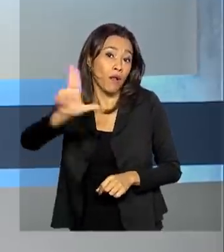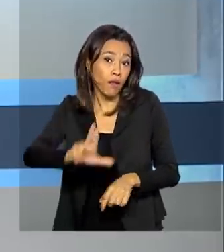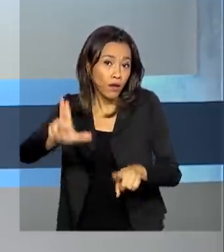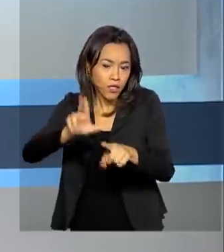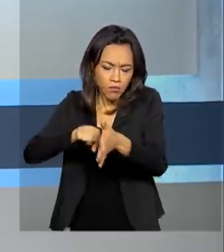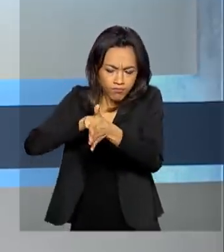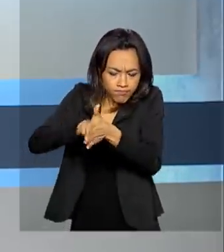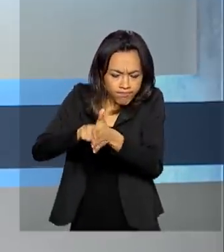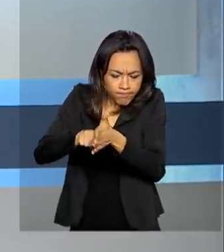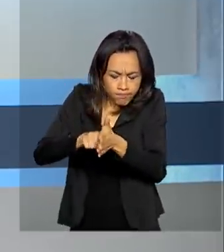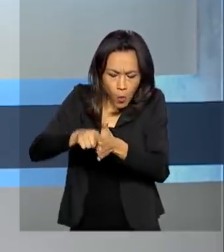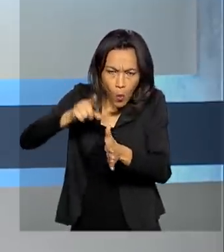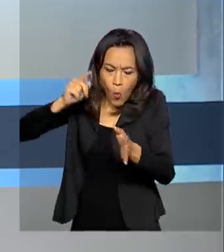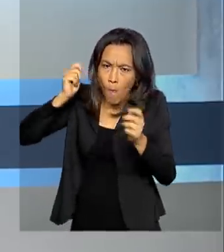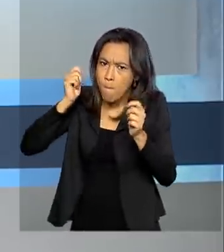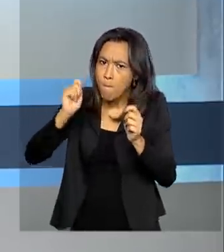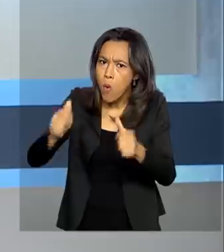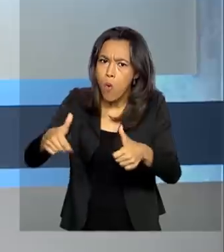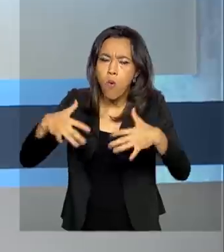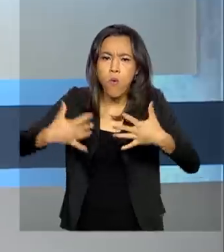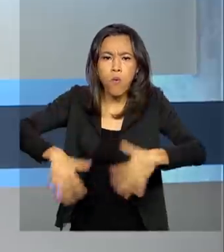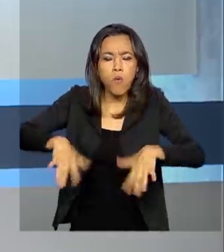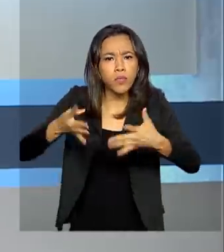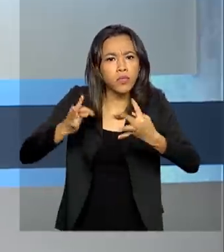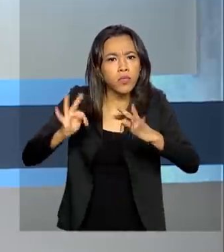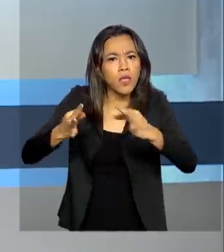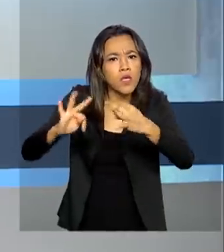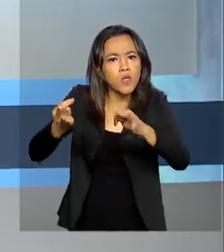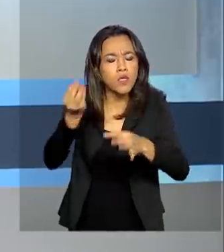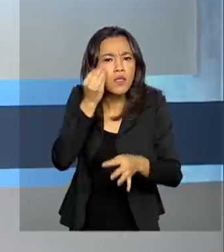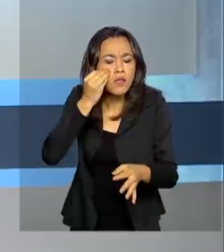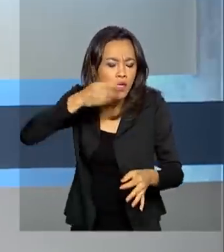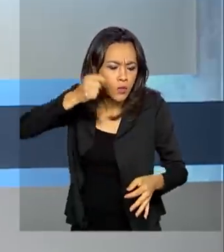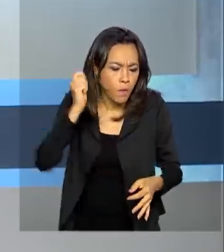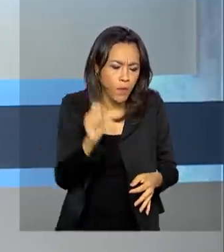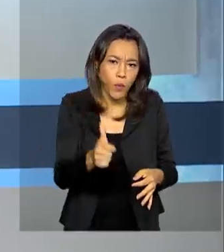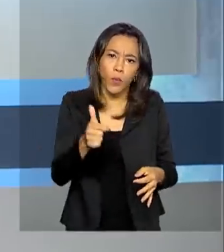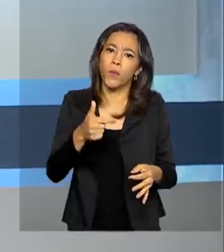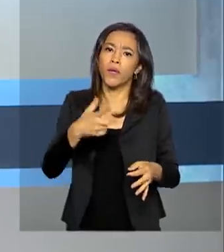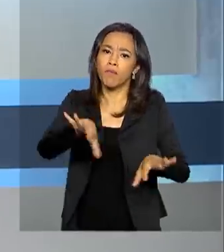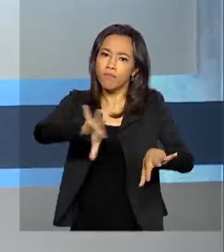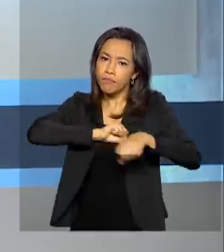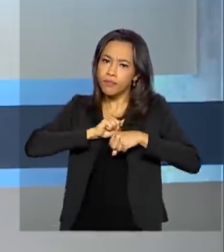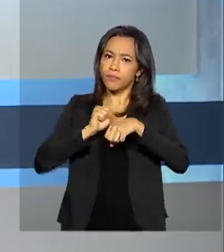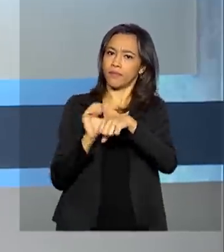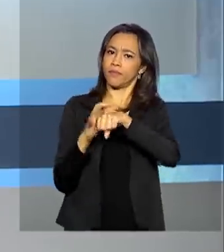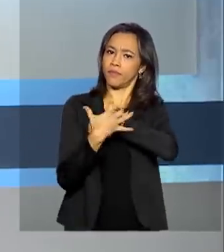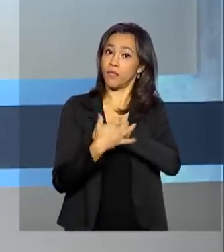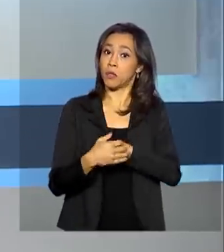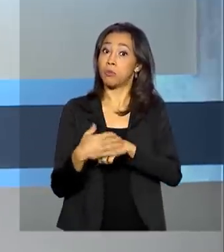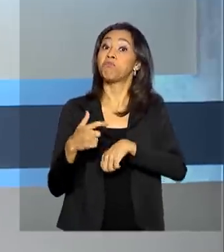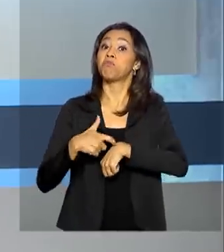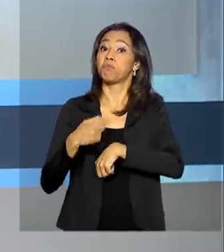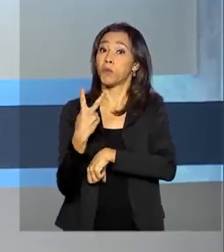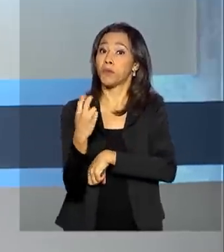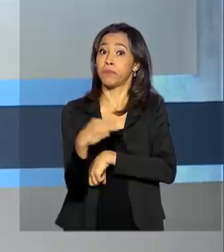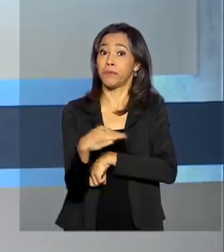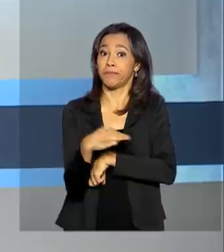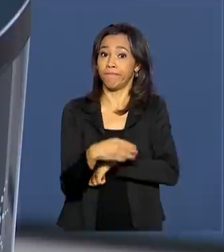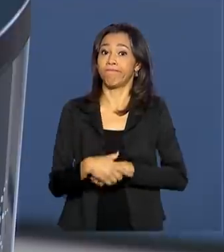desenvolve em tempo recorde uma tecnologia para a testagem rápida de casos de coronavírus em até dois minutos.